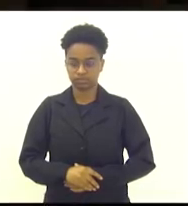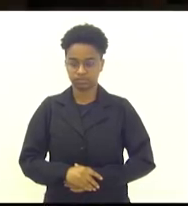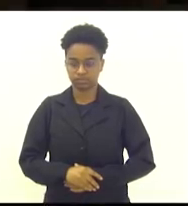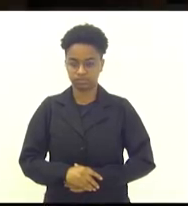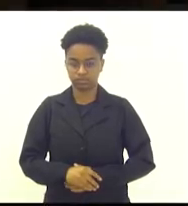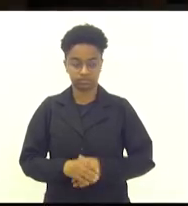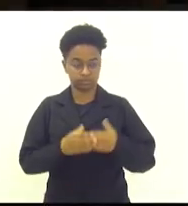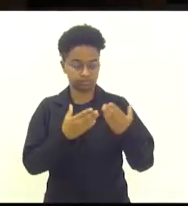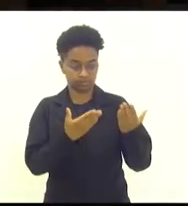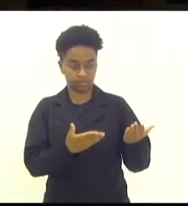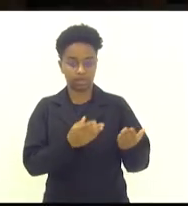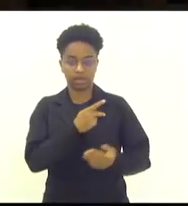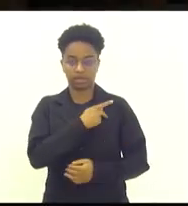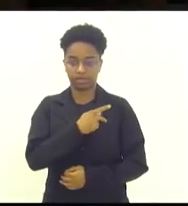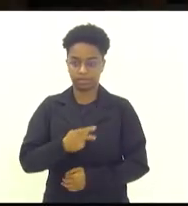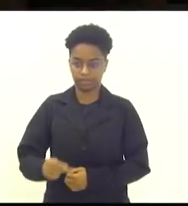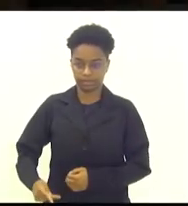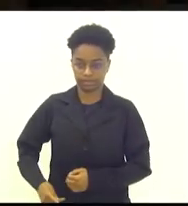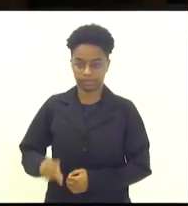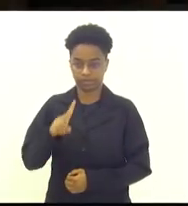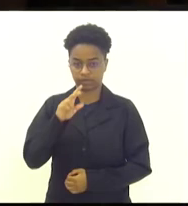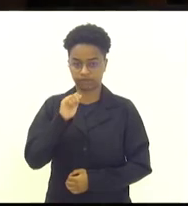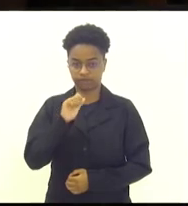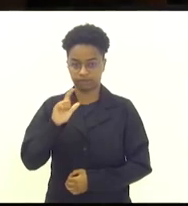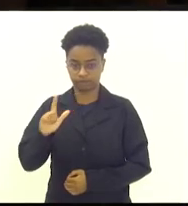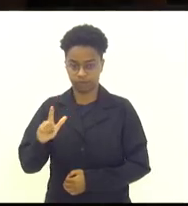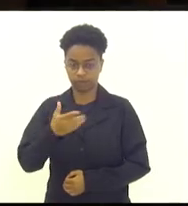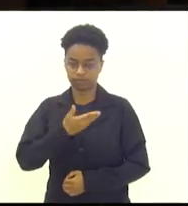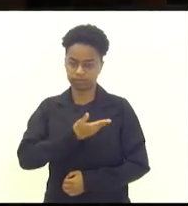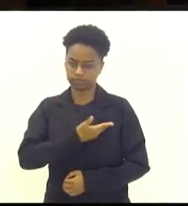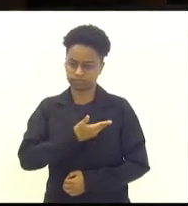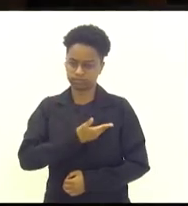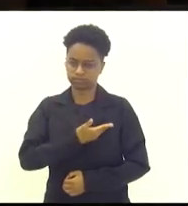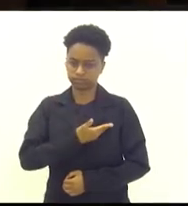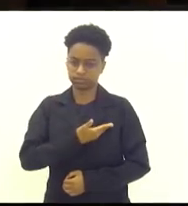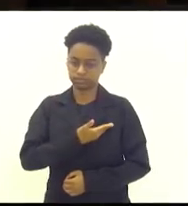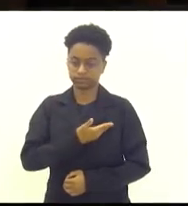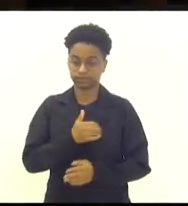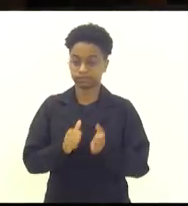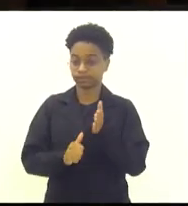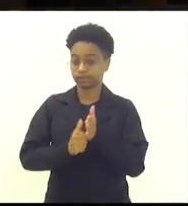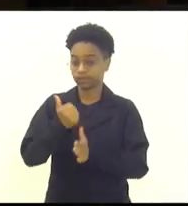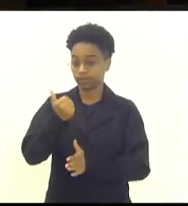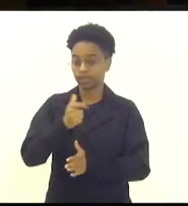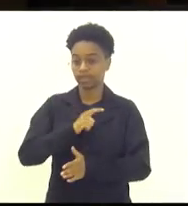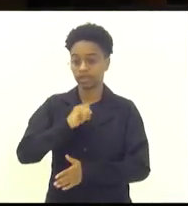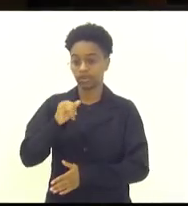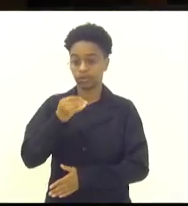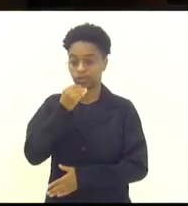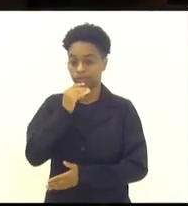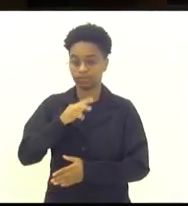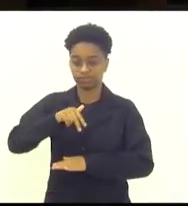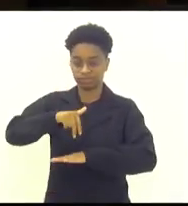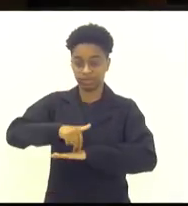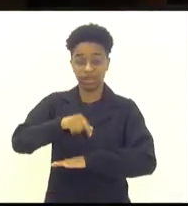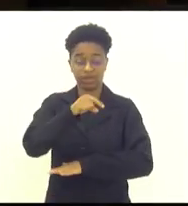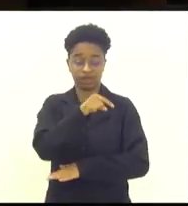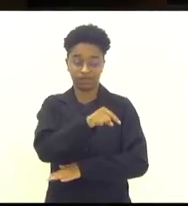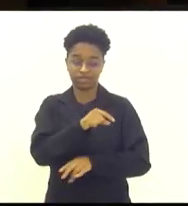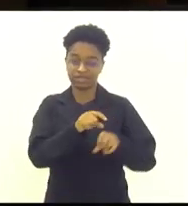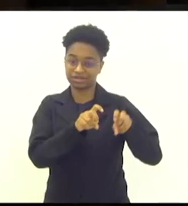Excelentíssimo senhor presidente, Val Ciasa, grande amigo, primeira vez que eu tenho oportunidade de usar a tribuna com vossa excelência,